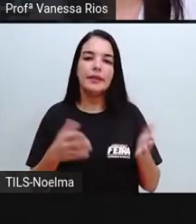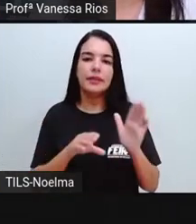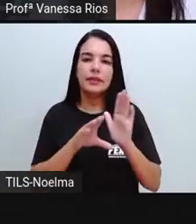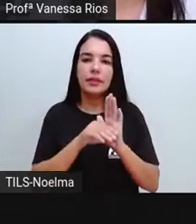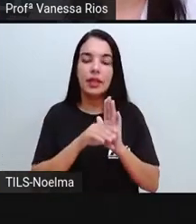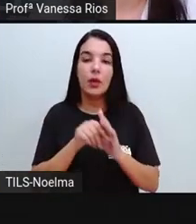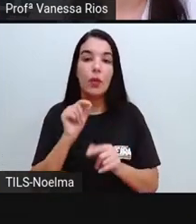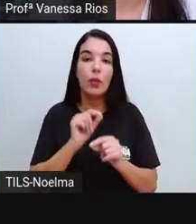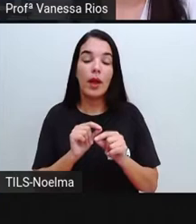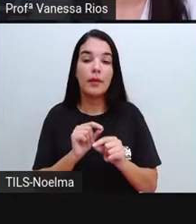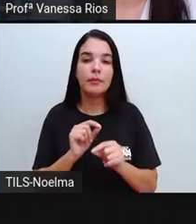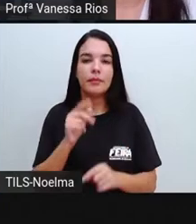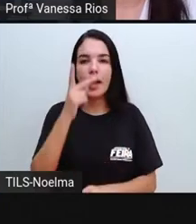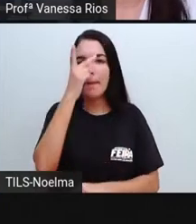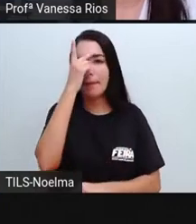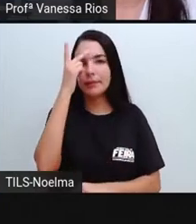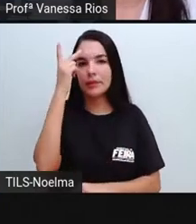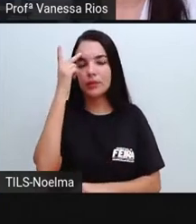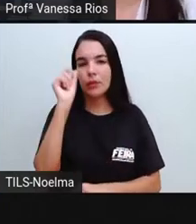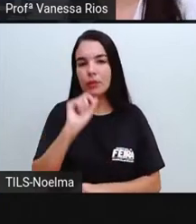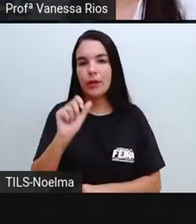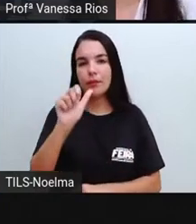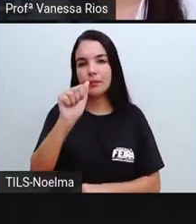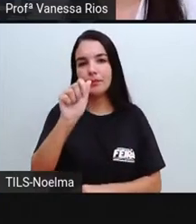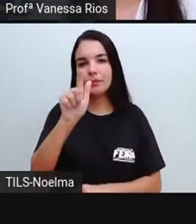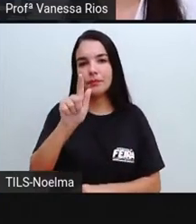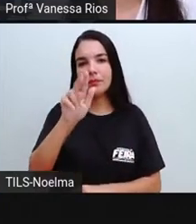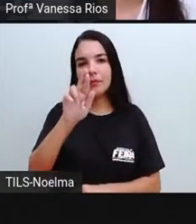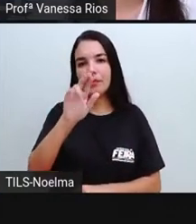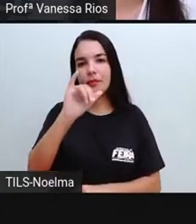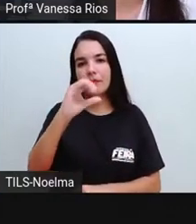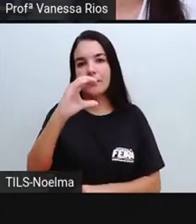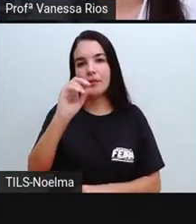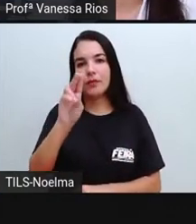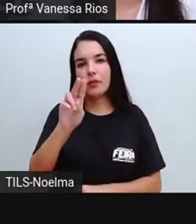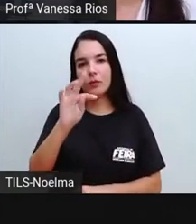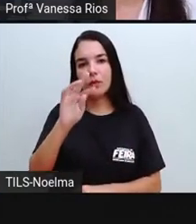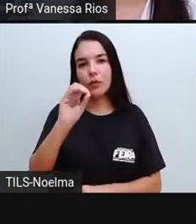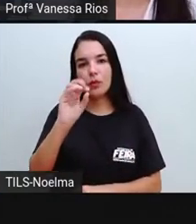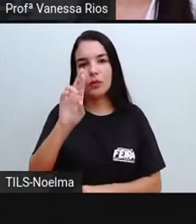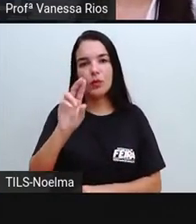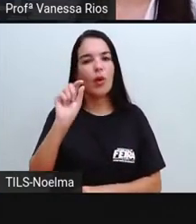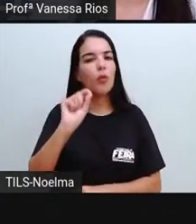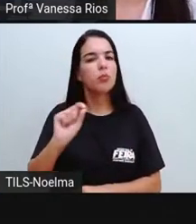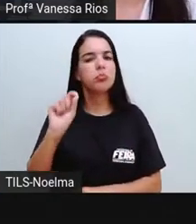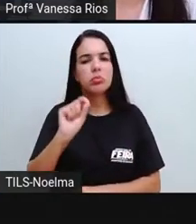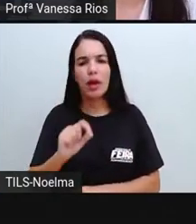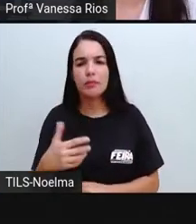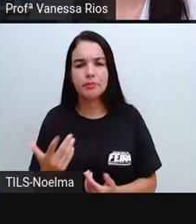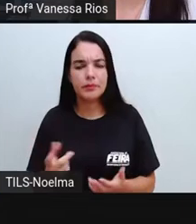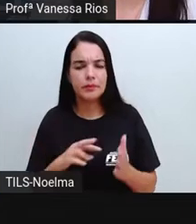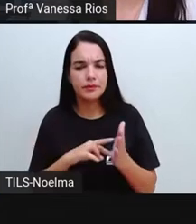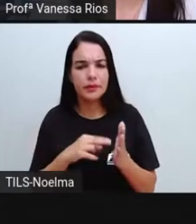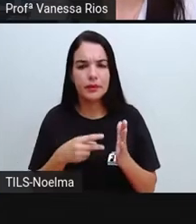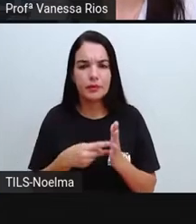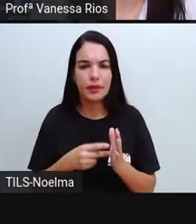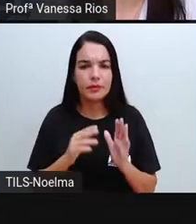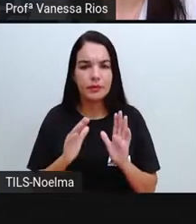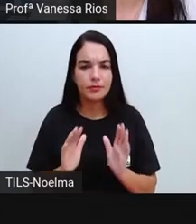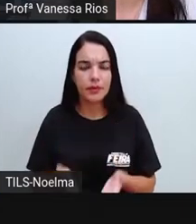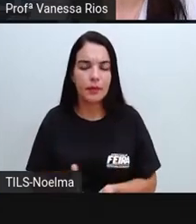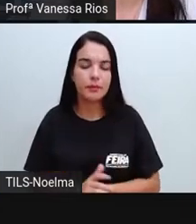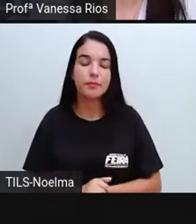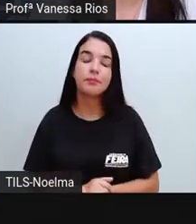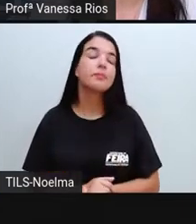de agricultor, já que a gente está falando dos primeiros agricultores. Então nós já sabemos e já estudamos